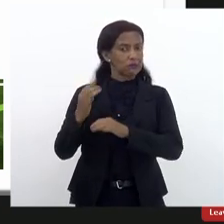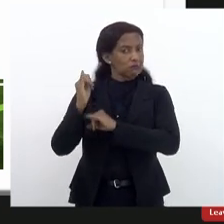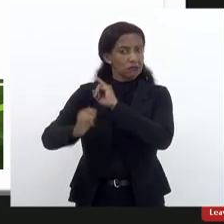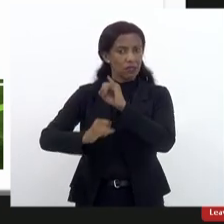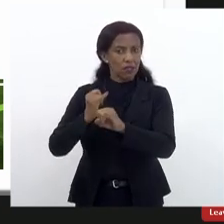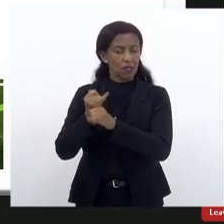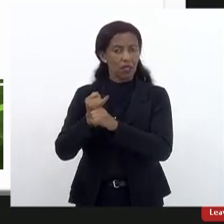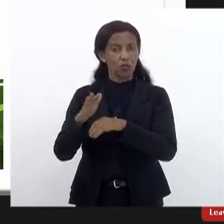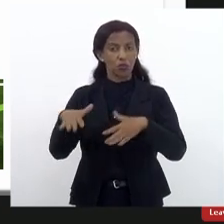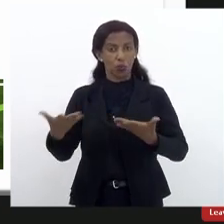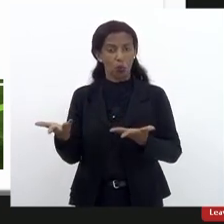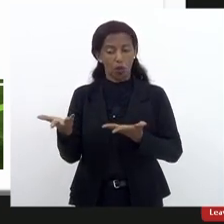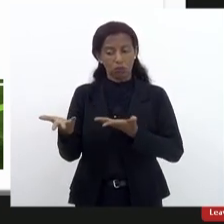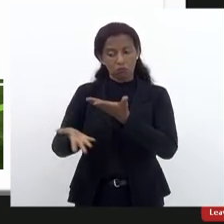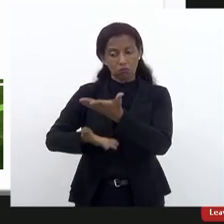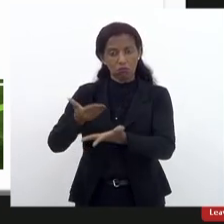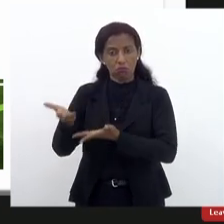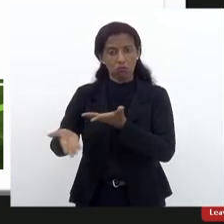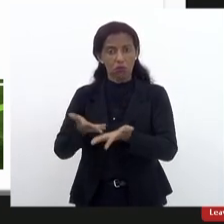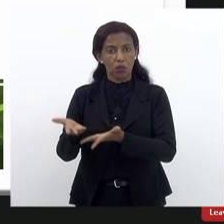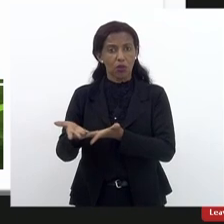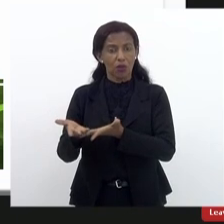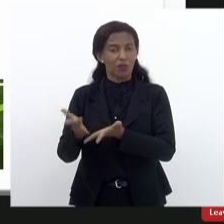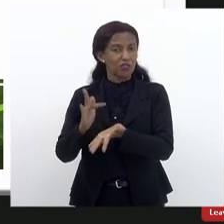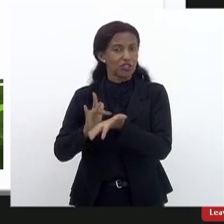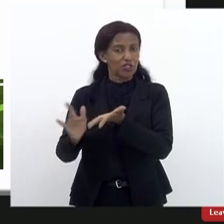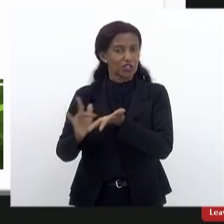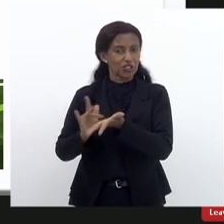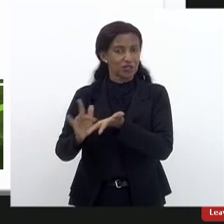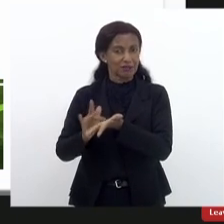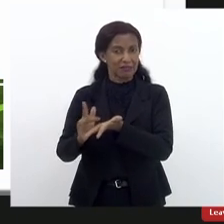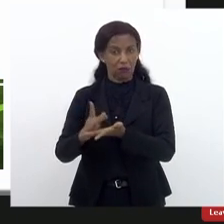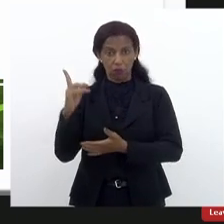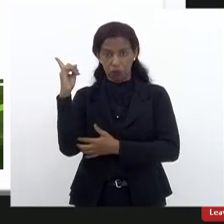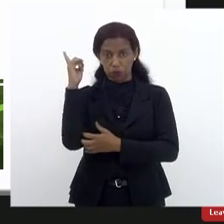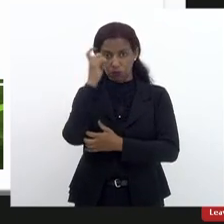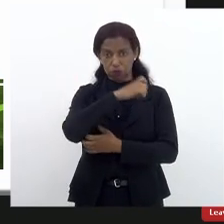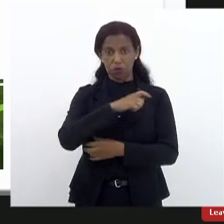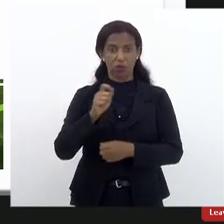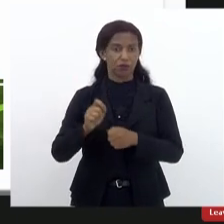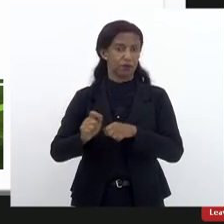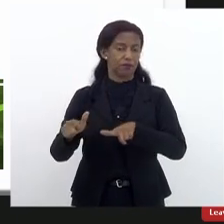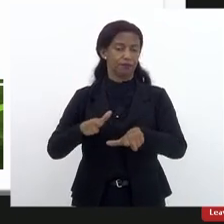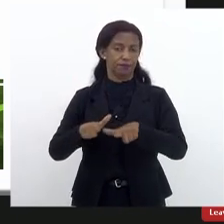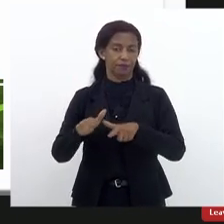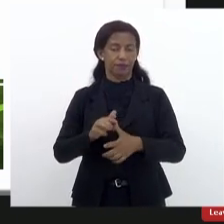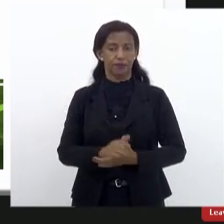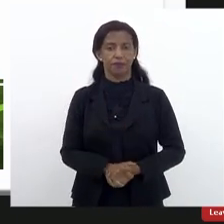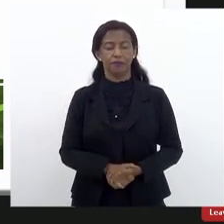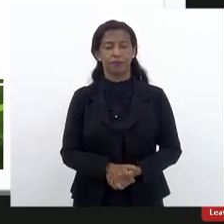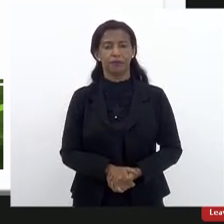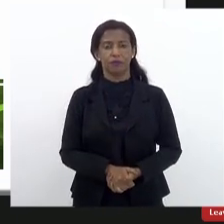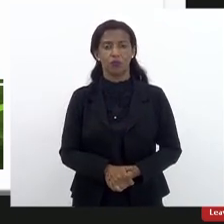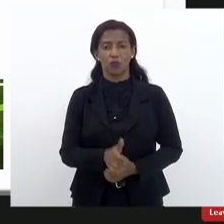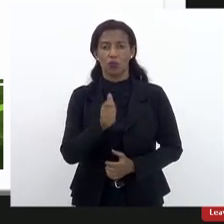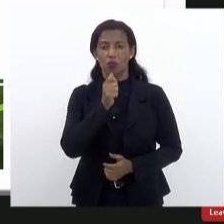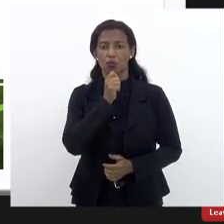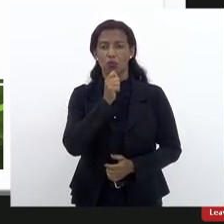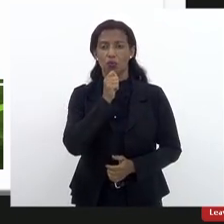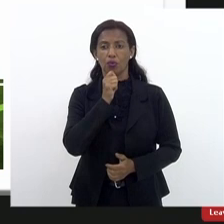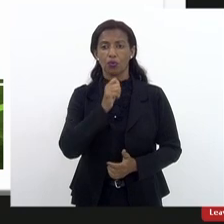quando tratamos de trâmites de processos digitais, impede completamente a realização do trabalho. Nós não temos